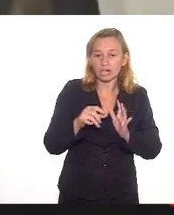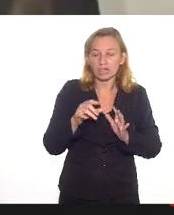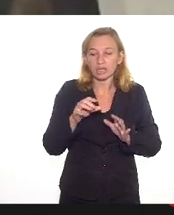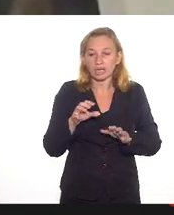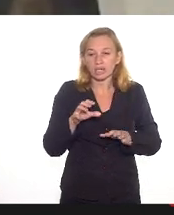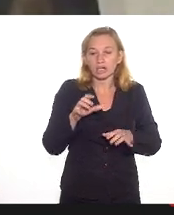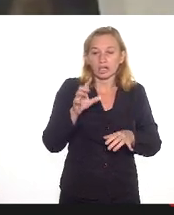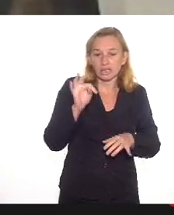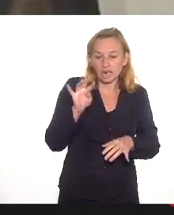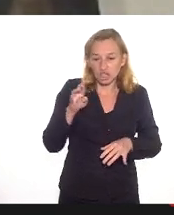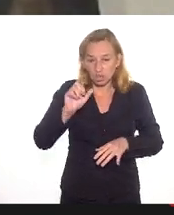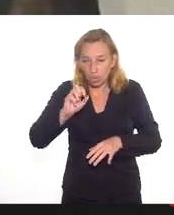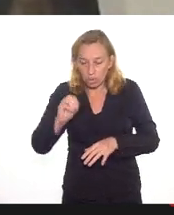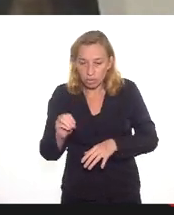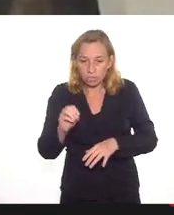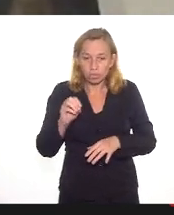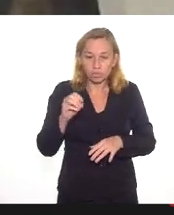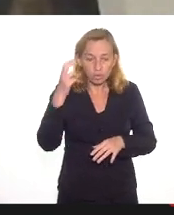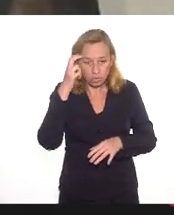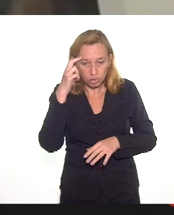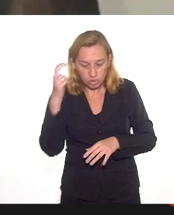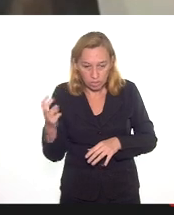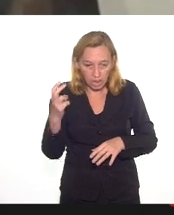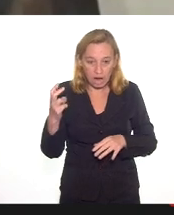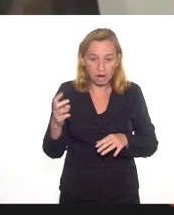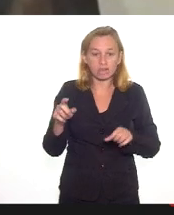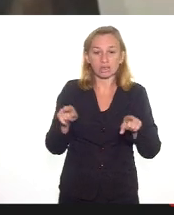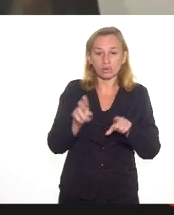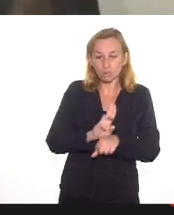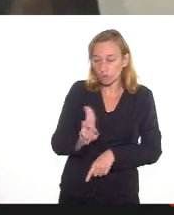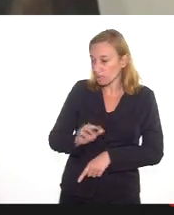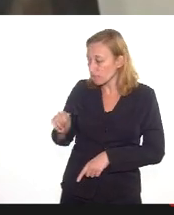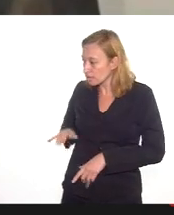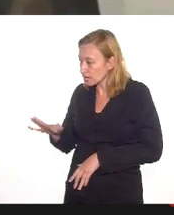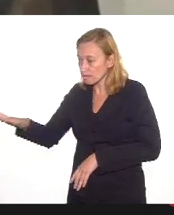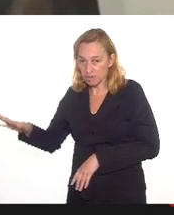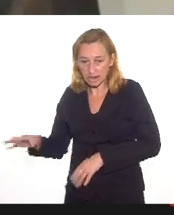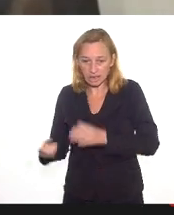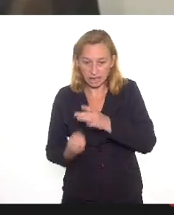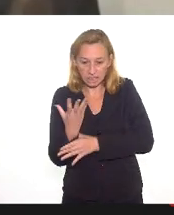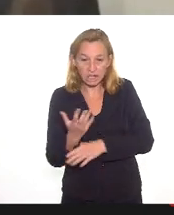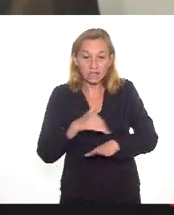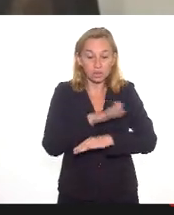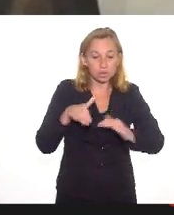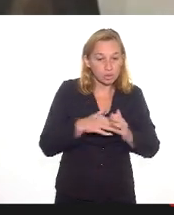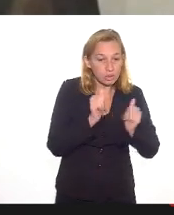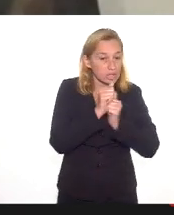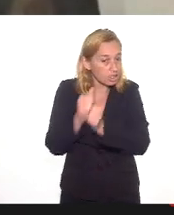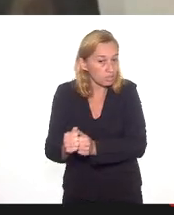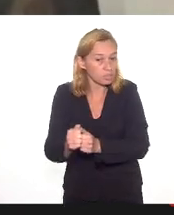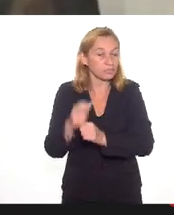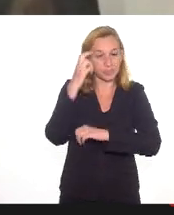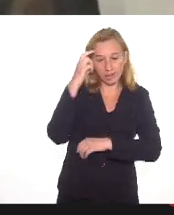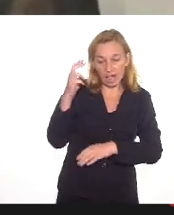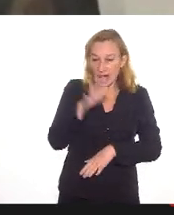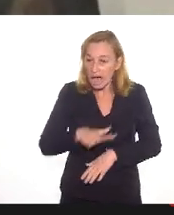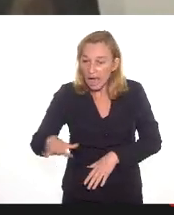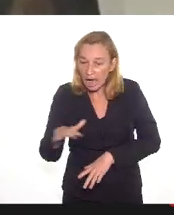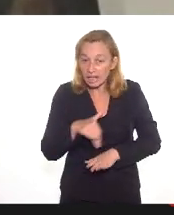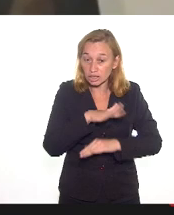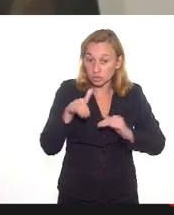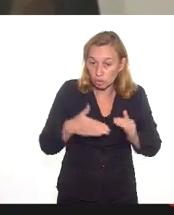derivação de Favela Criativa, que também foi disponibilizado a todos os segmentos da cultura. Todas as áreas foram